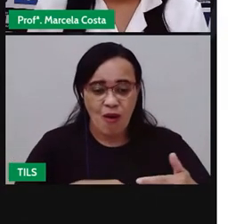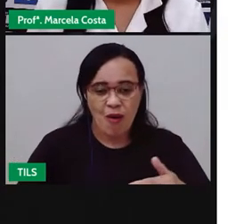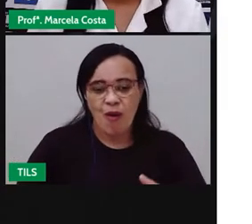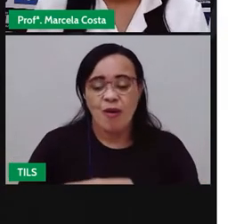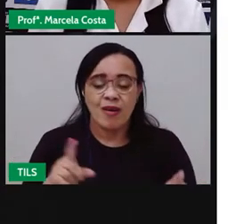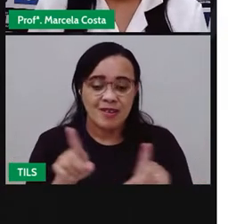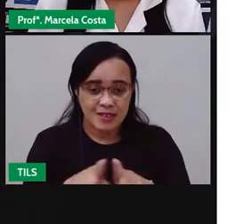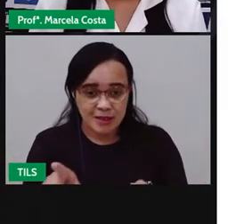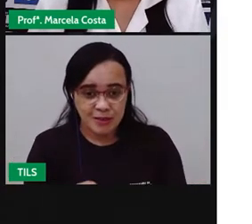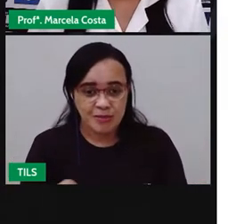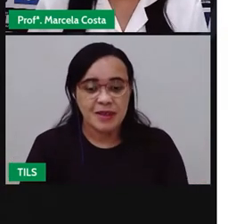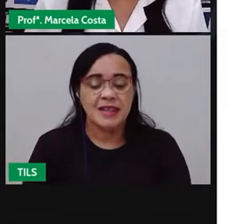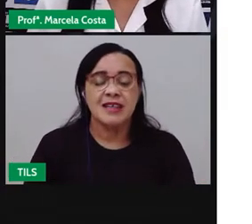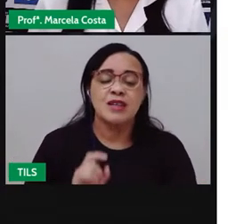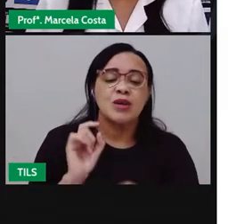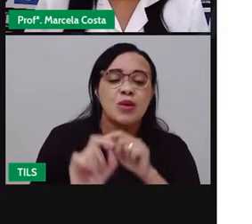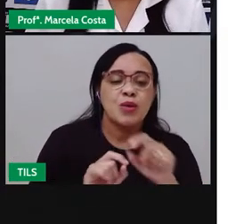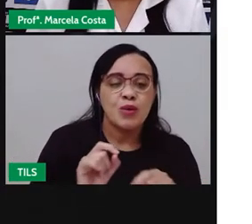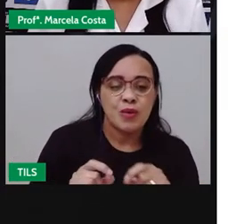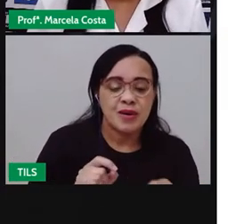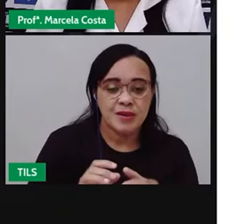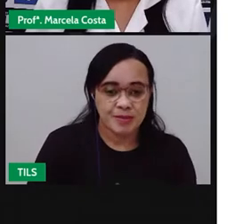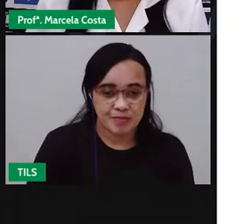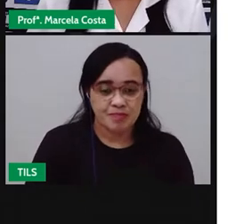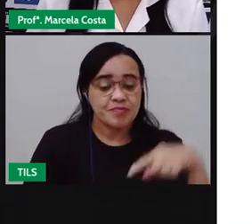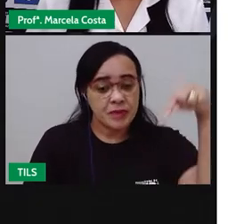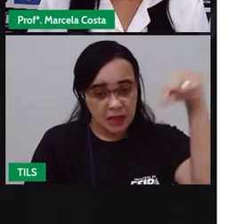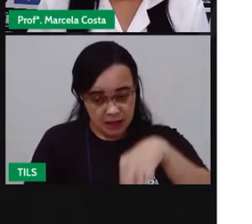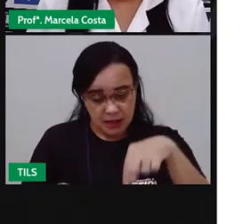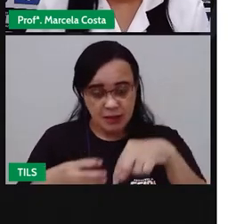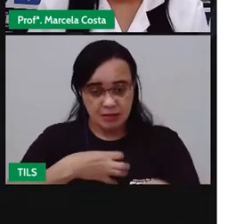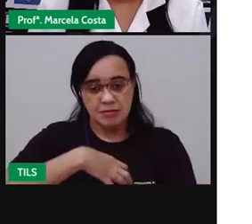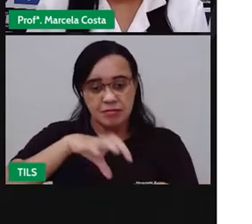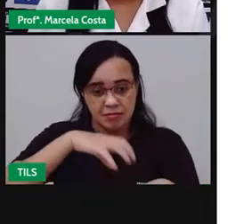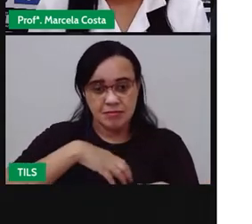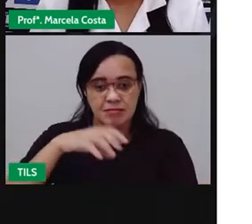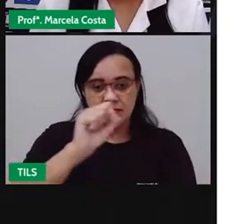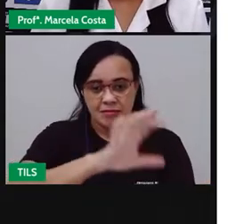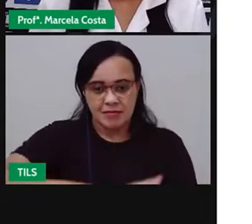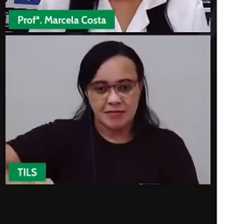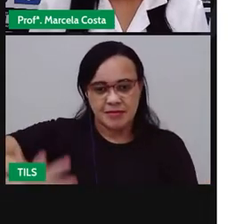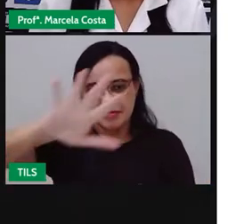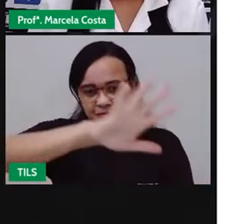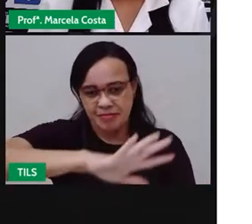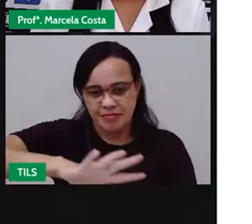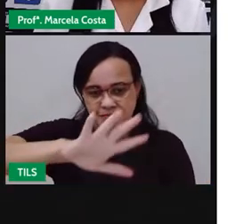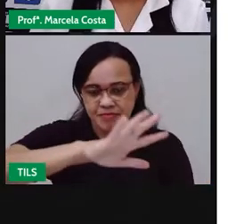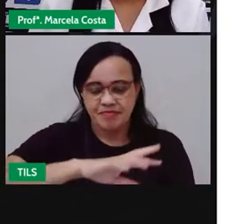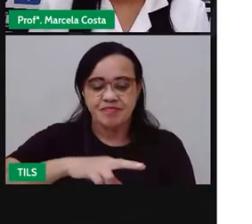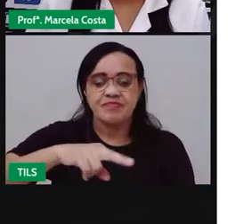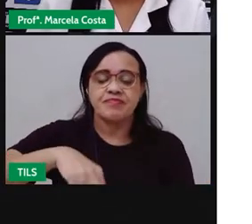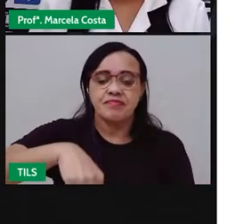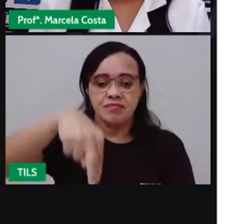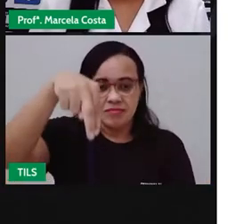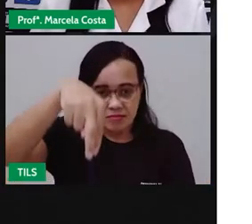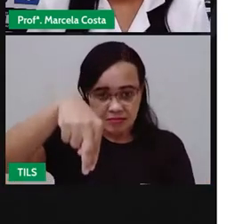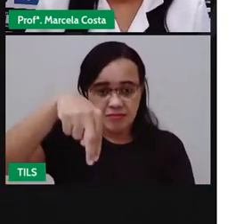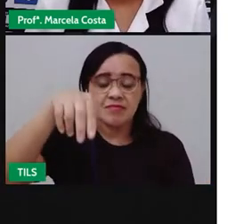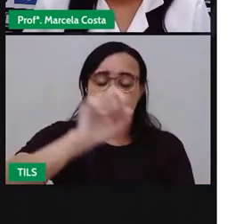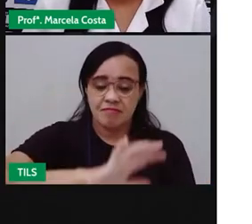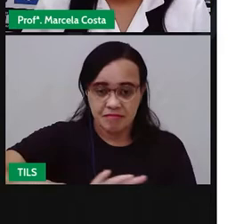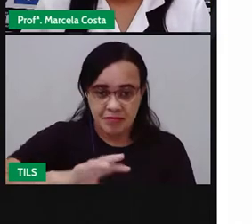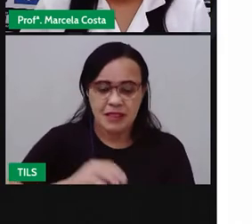quadrilha, que acontecem aqui na Bahia, na região Nordeste, principalmente